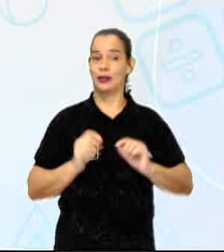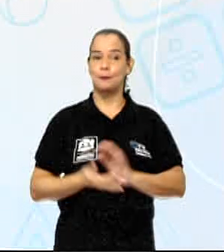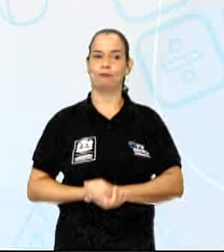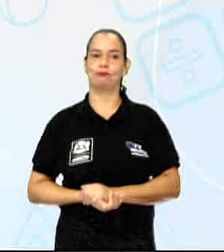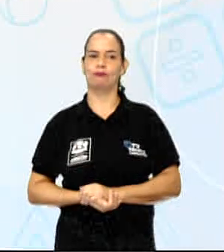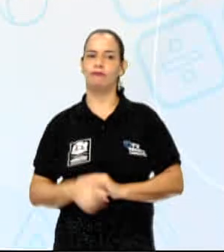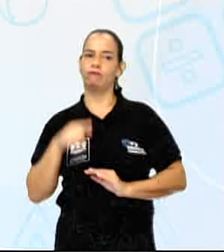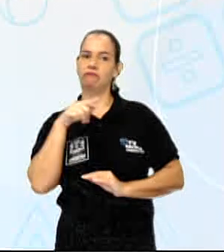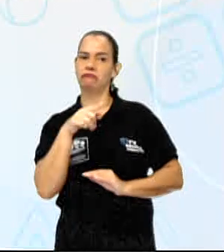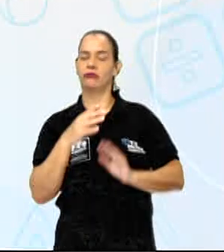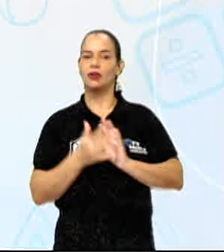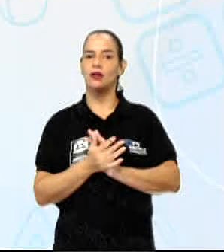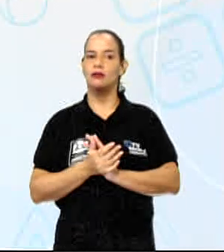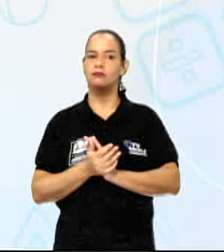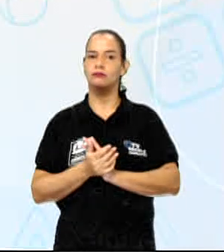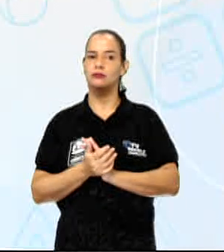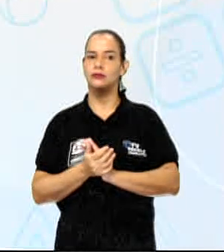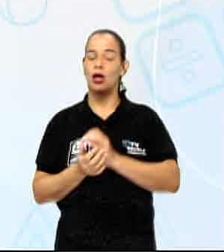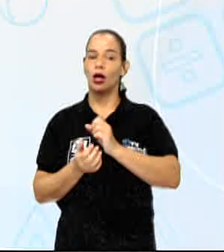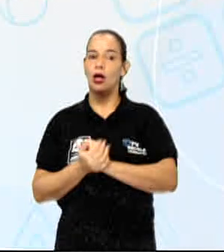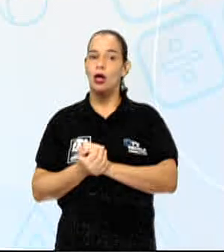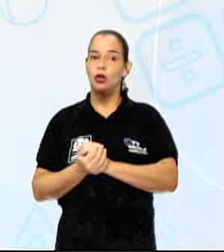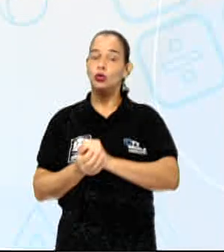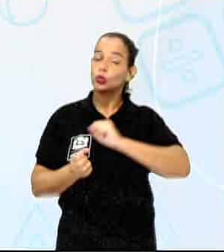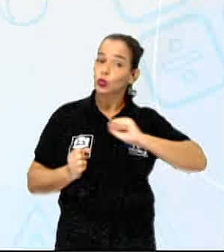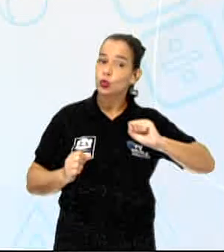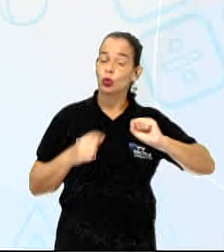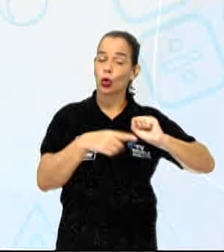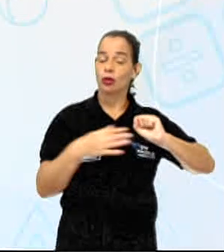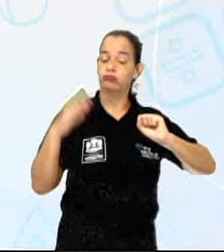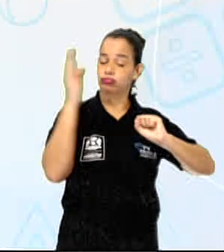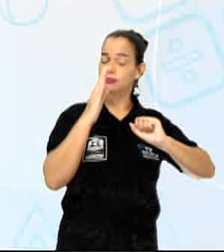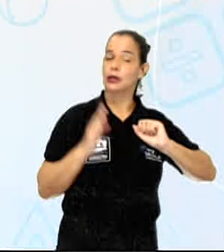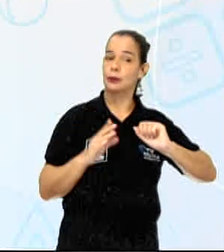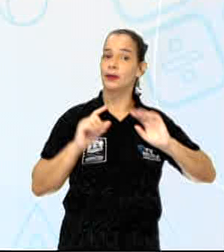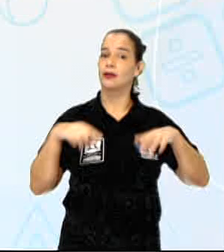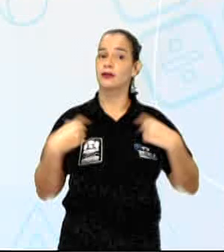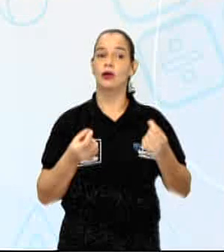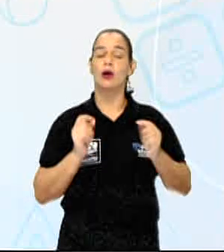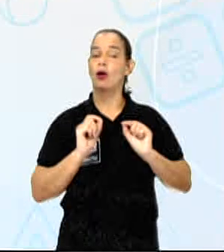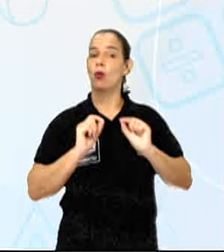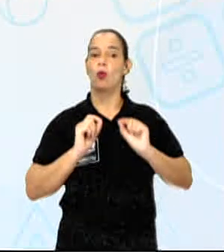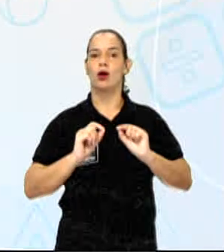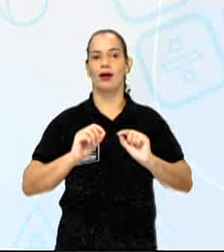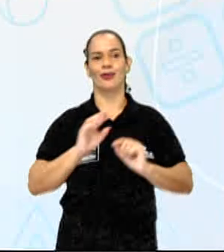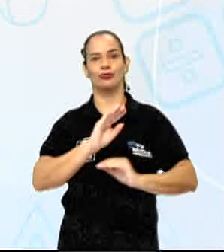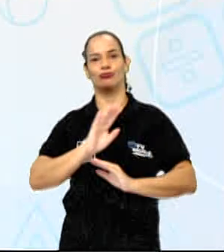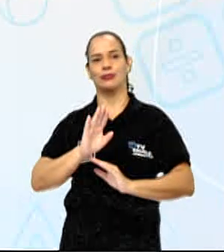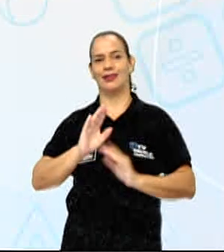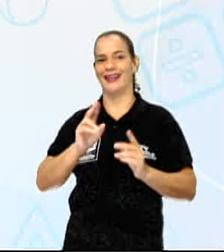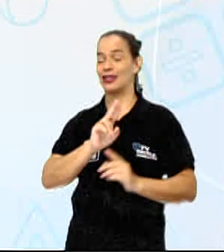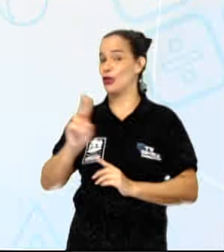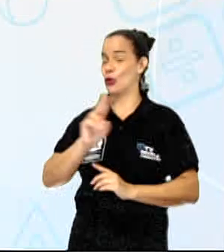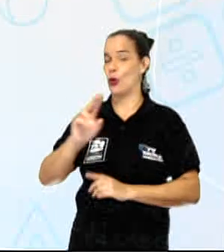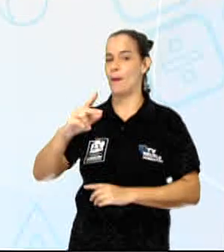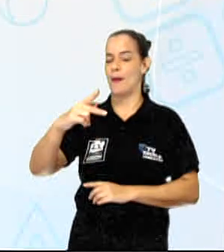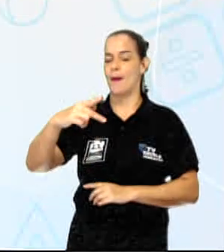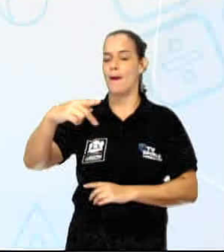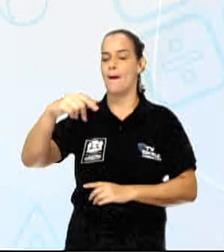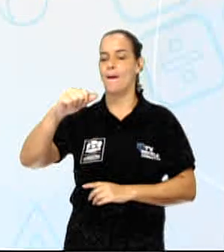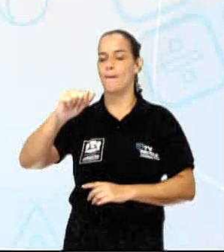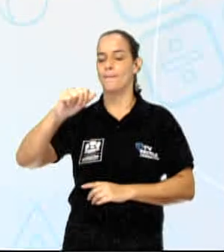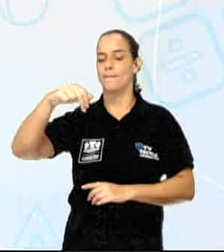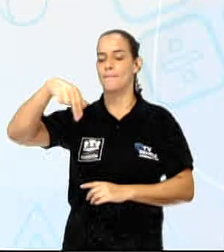nessa poção sudoeste do Brasil, é o chamado Pantanal. Esse é mais famoso, esse é mais